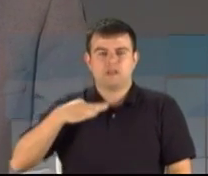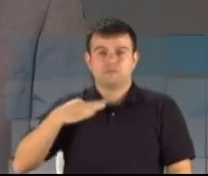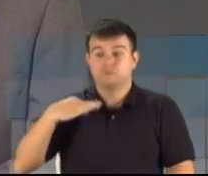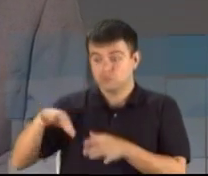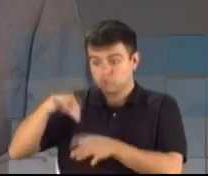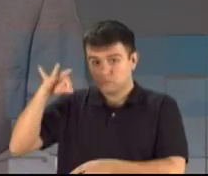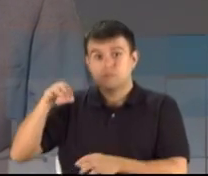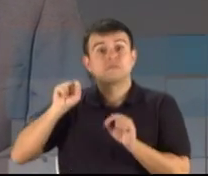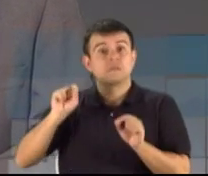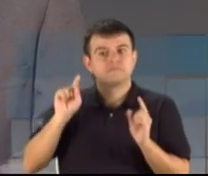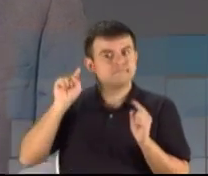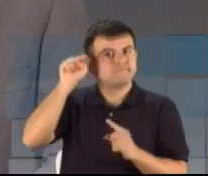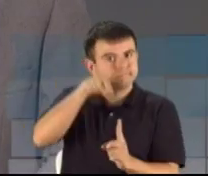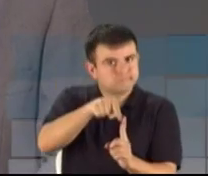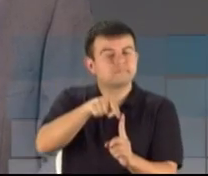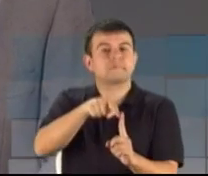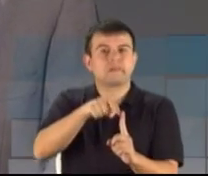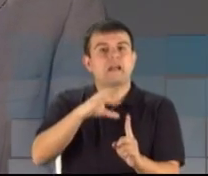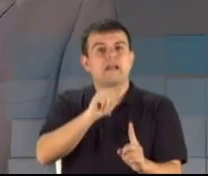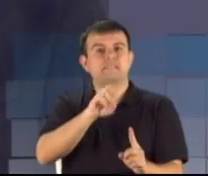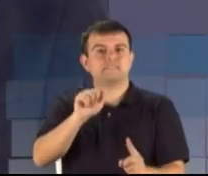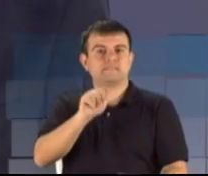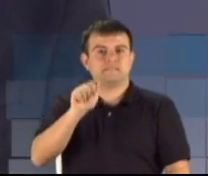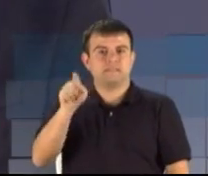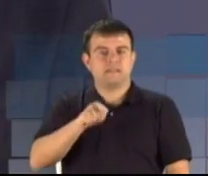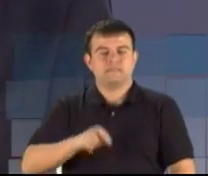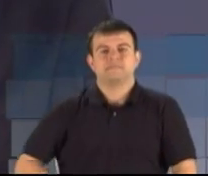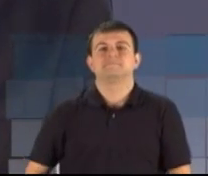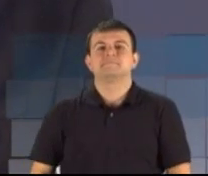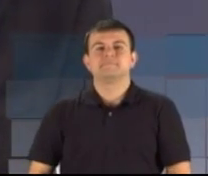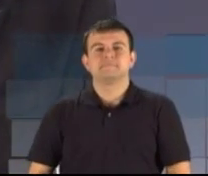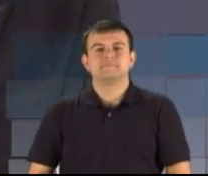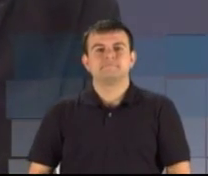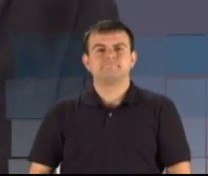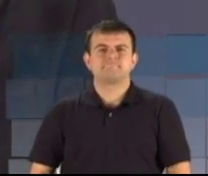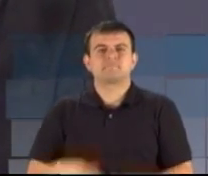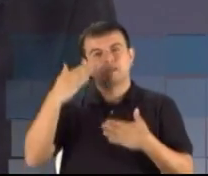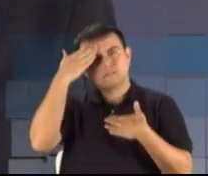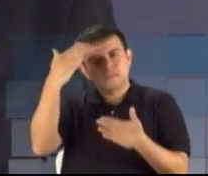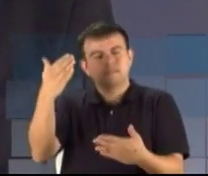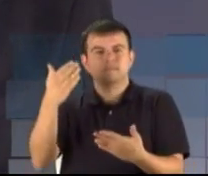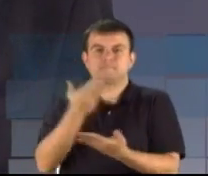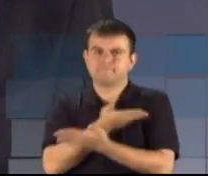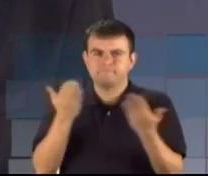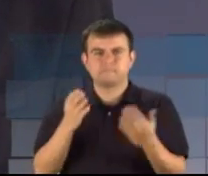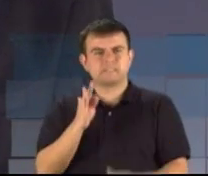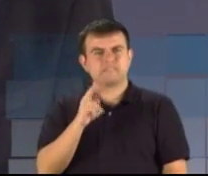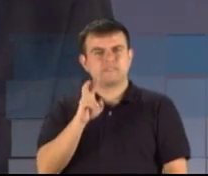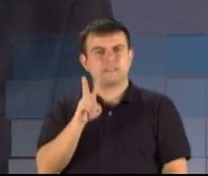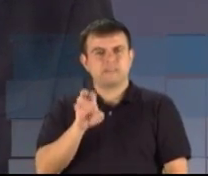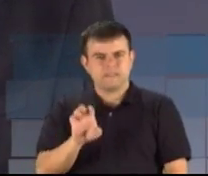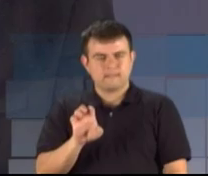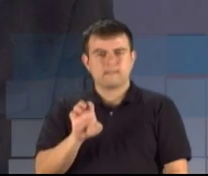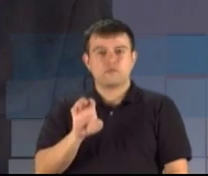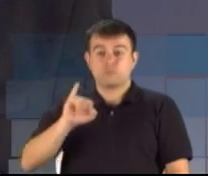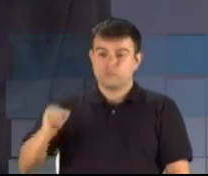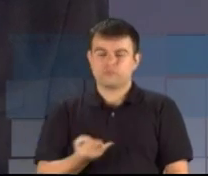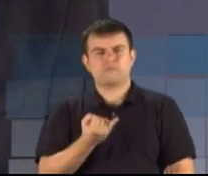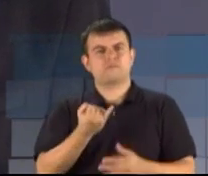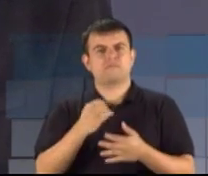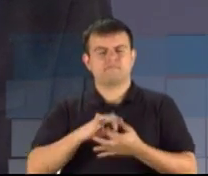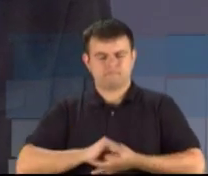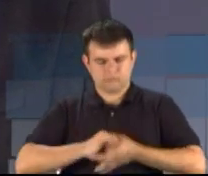o primeiro a falar é o candidato Cassiá Carpes. Quero agradecer à TVE pela oportunidade democrática de